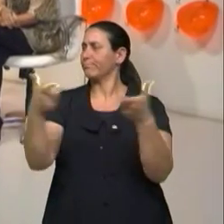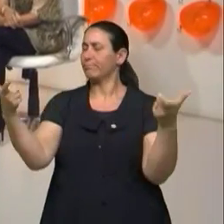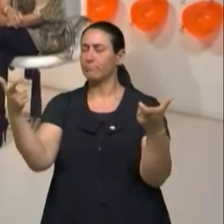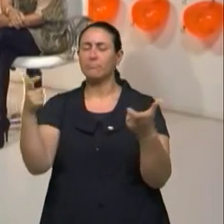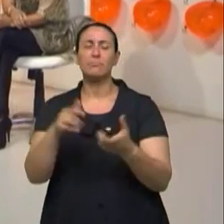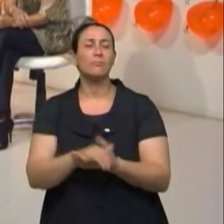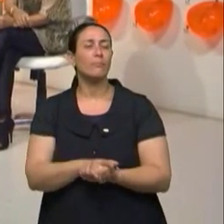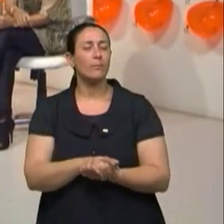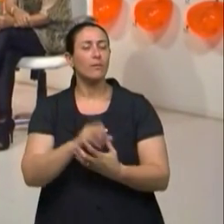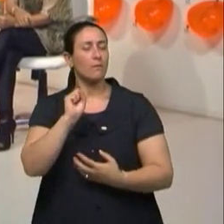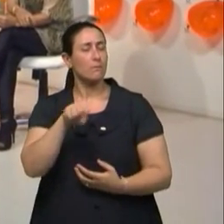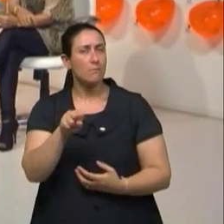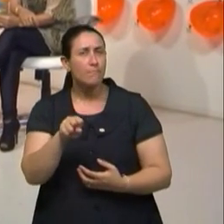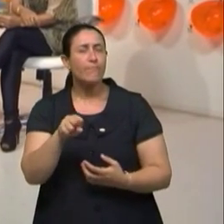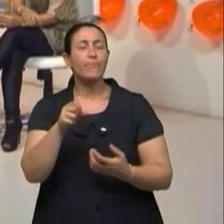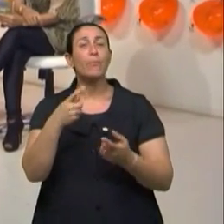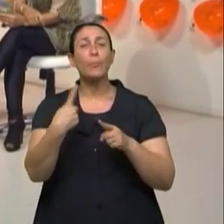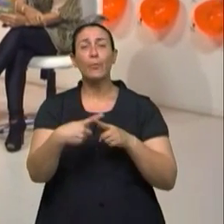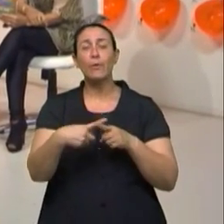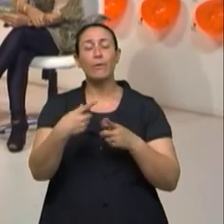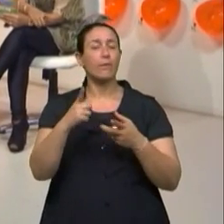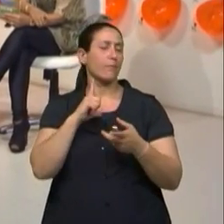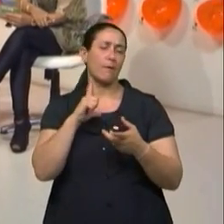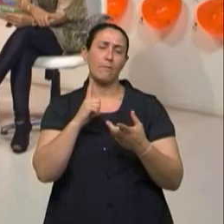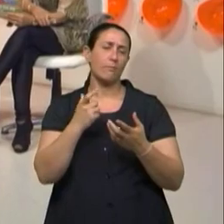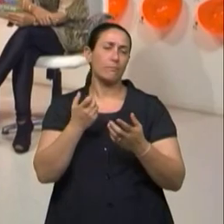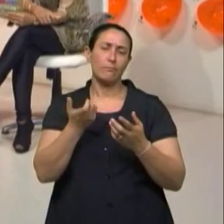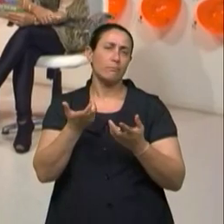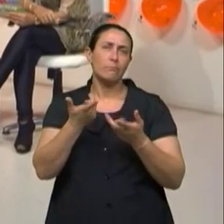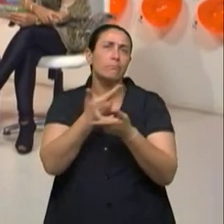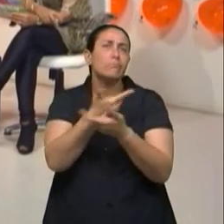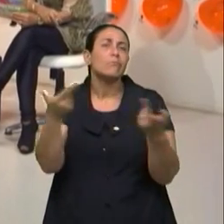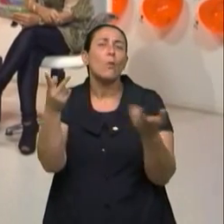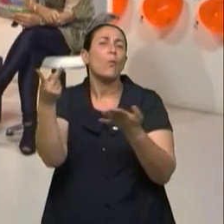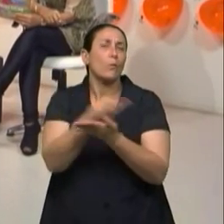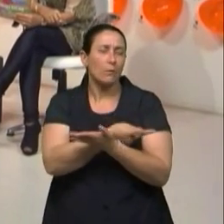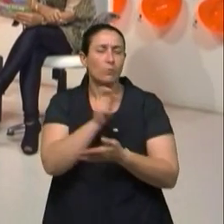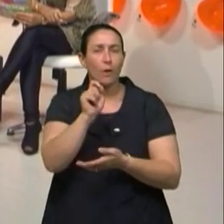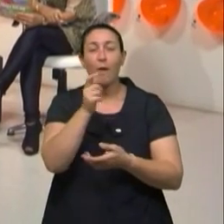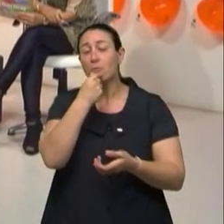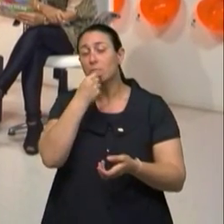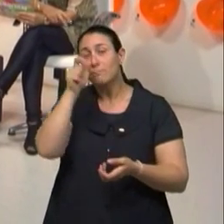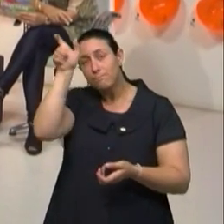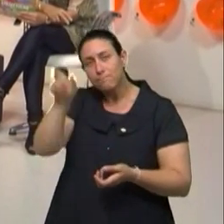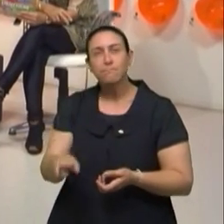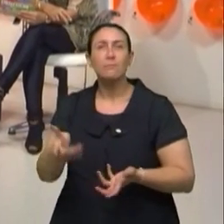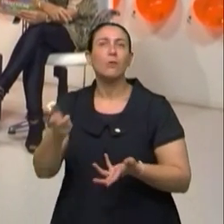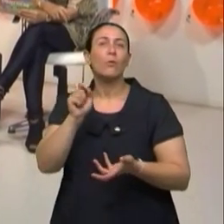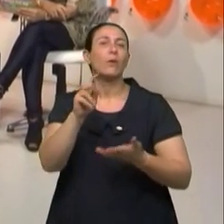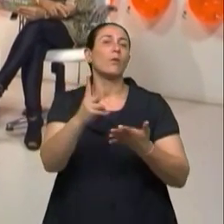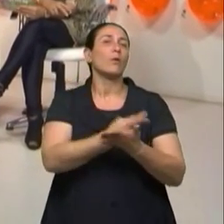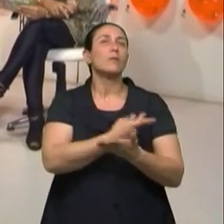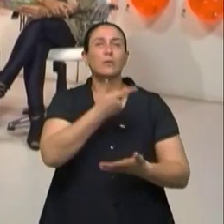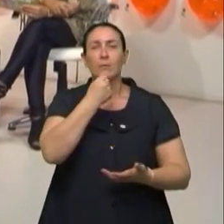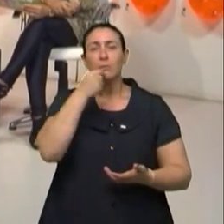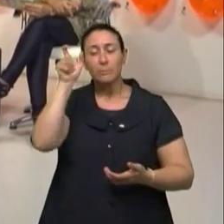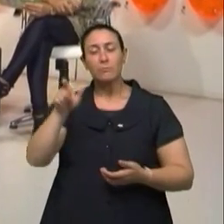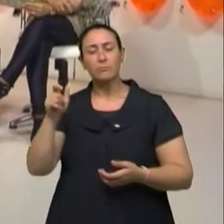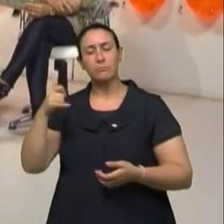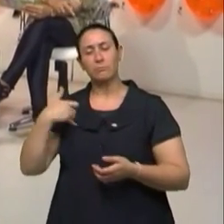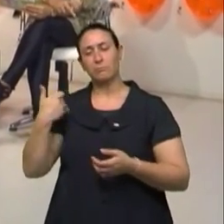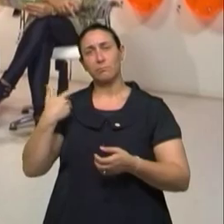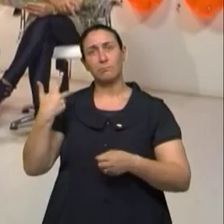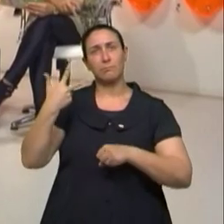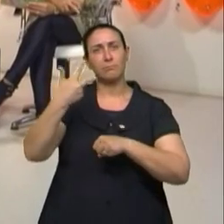certeza. Eu acho que são, na verdade, vários fatores, né, em relação ao homem, né, que chegava depois na terceira